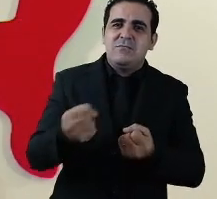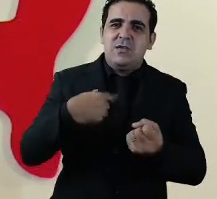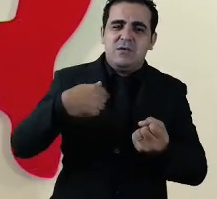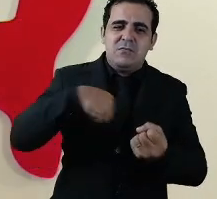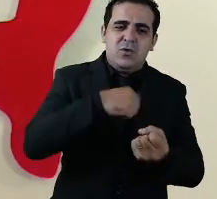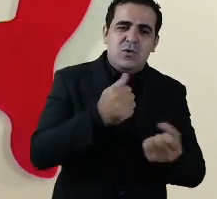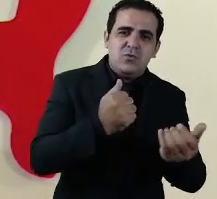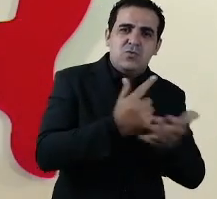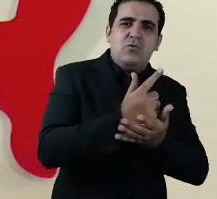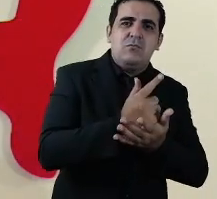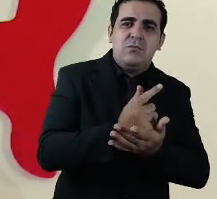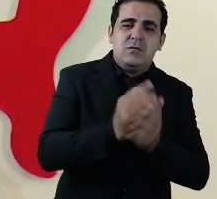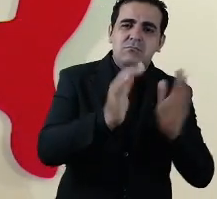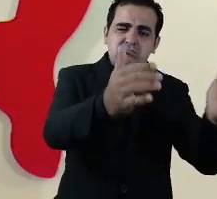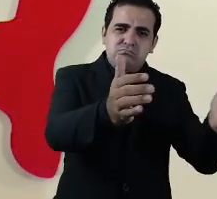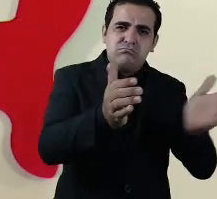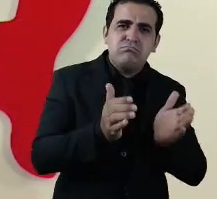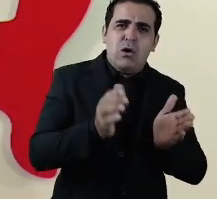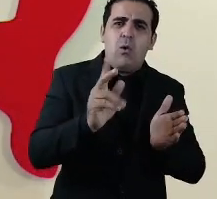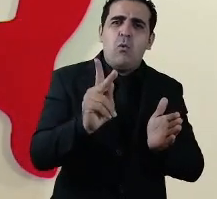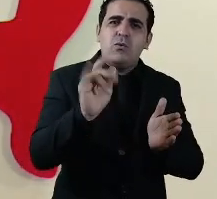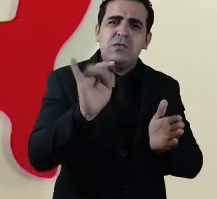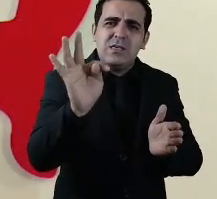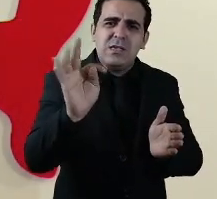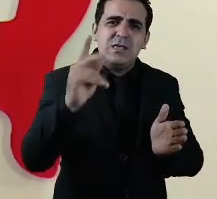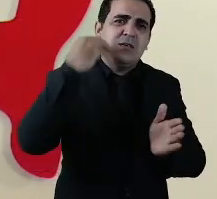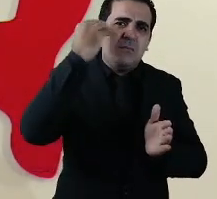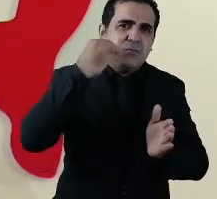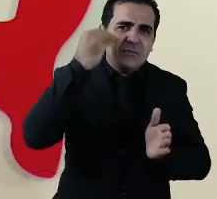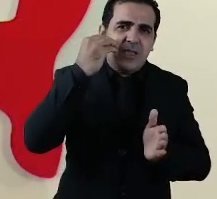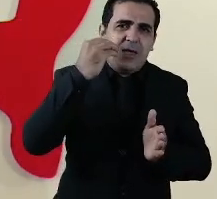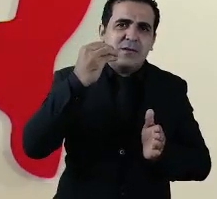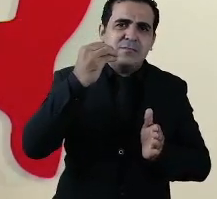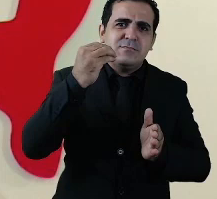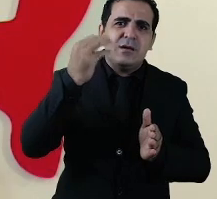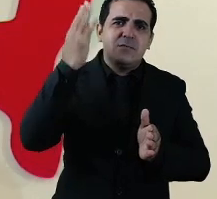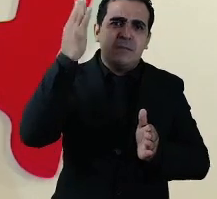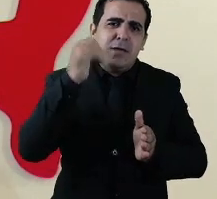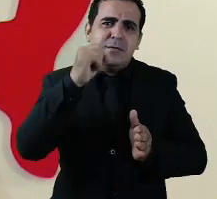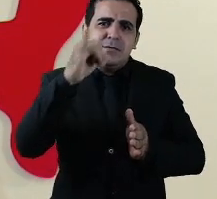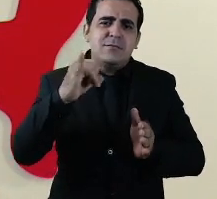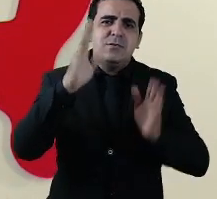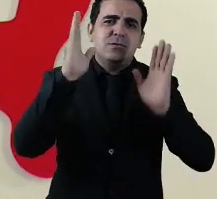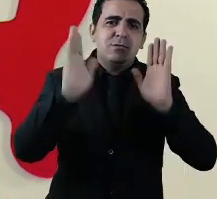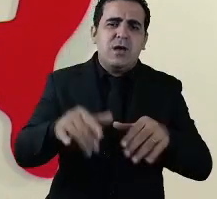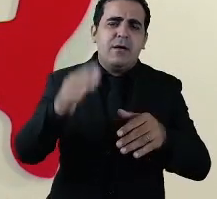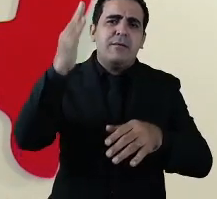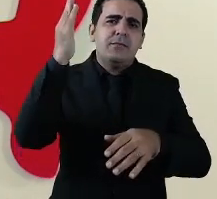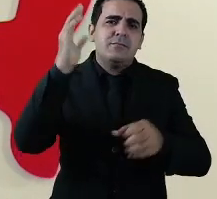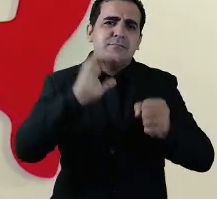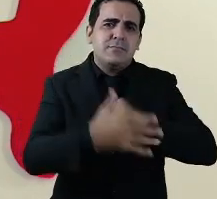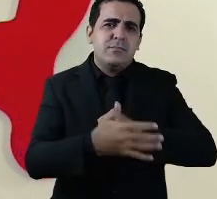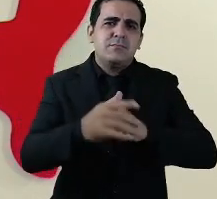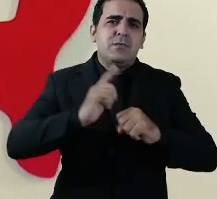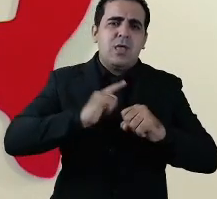outra parte eles são entregues regularmente semanalmente a vários municípios de acordo com os indicadores